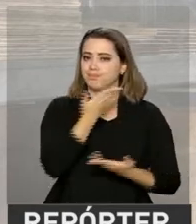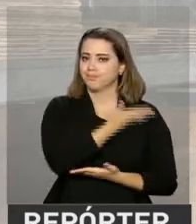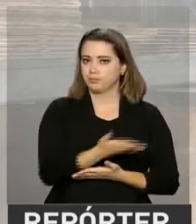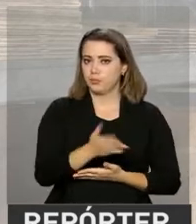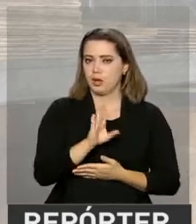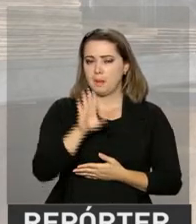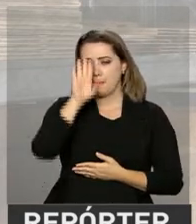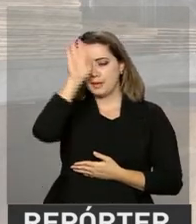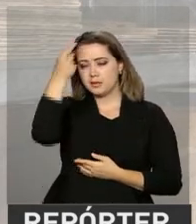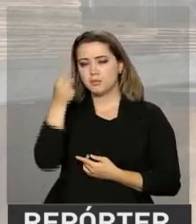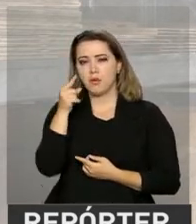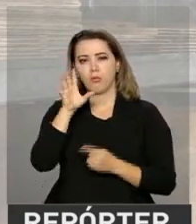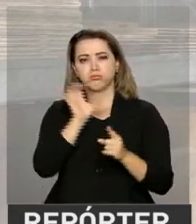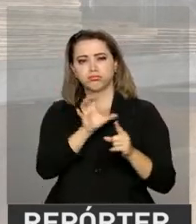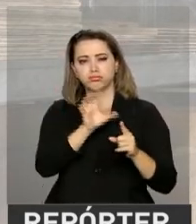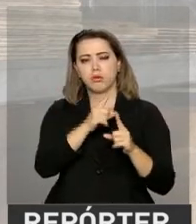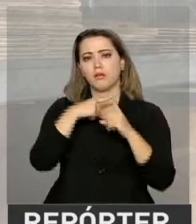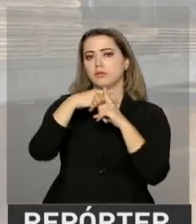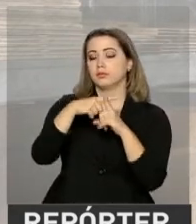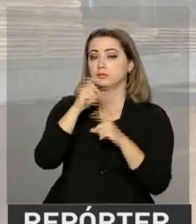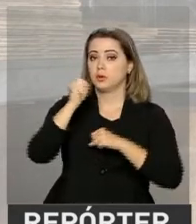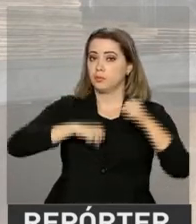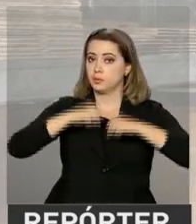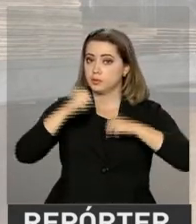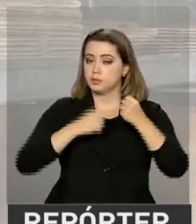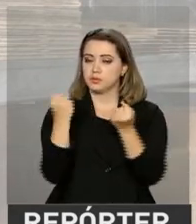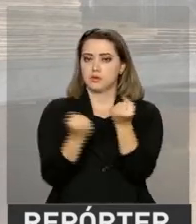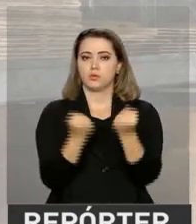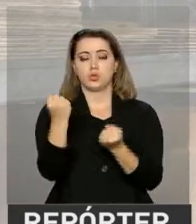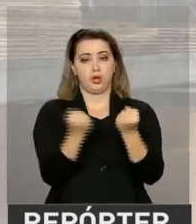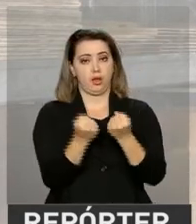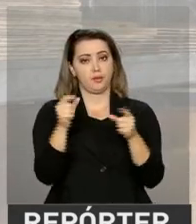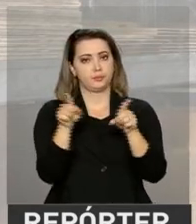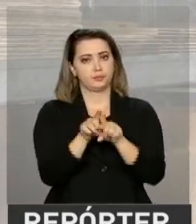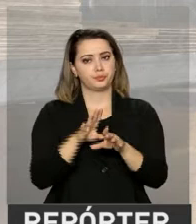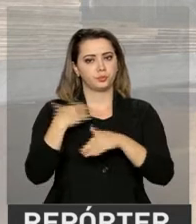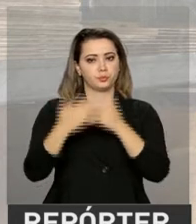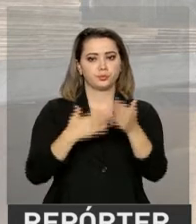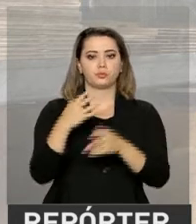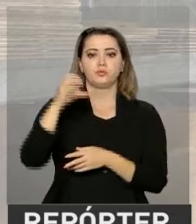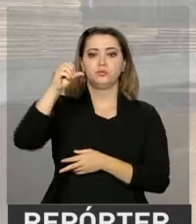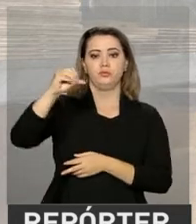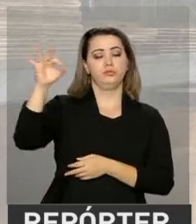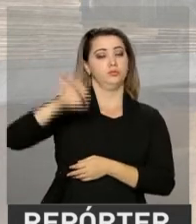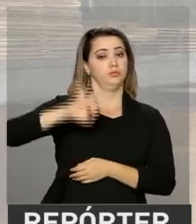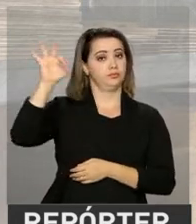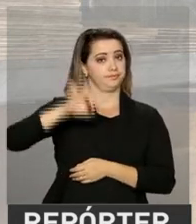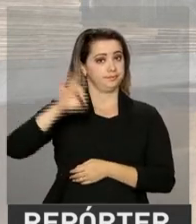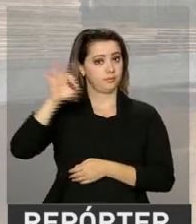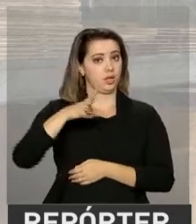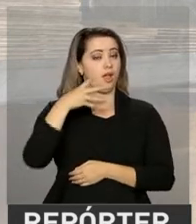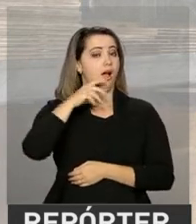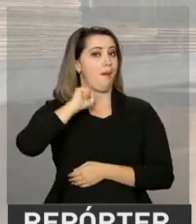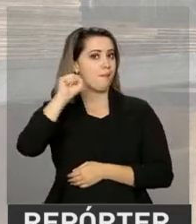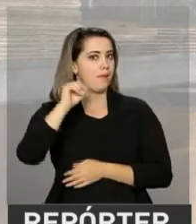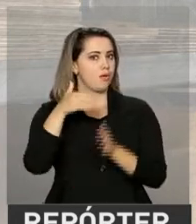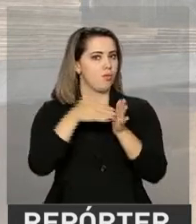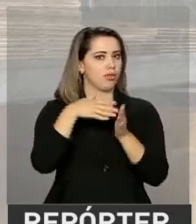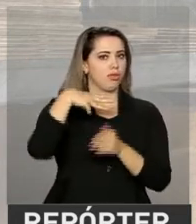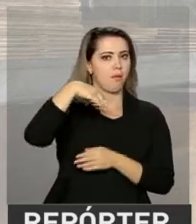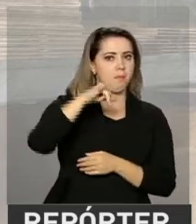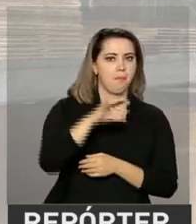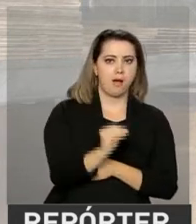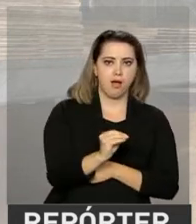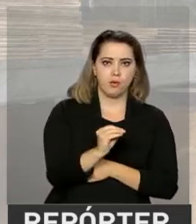principal influência positiva foi da produção de veículos automotores, com avanço de 9% entre abril e maio.